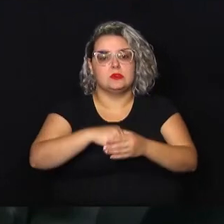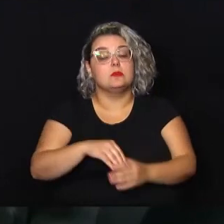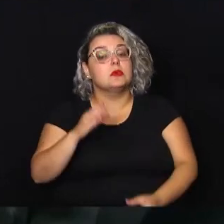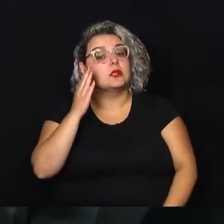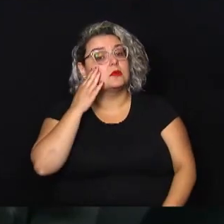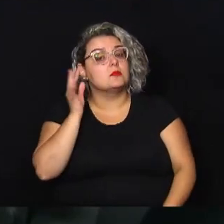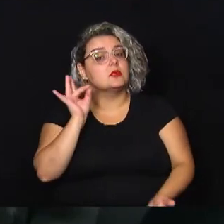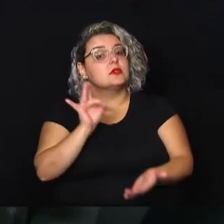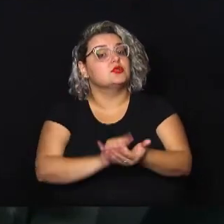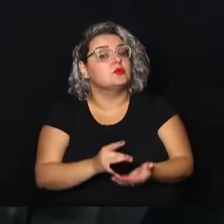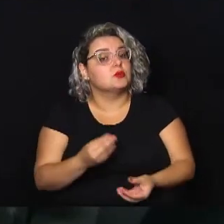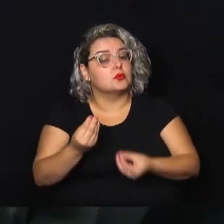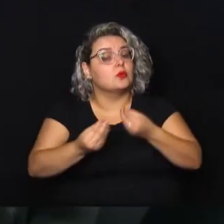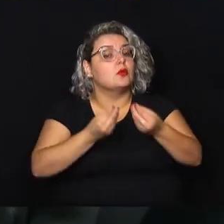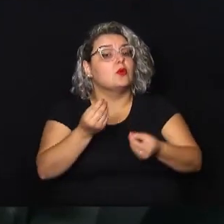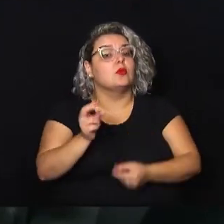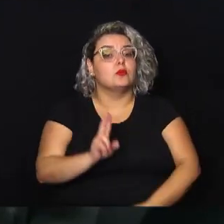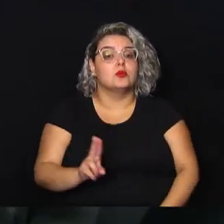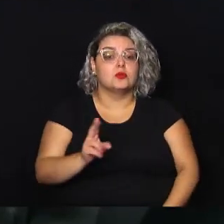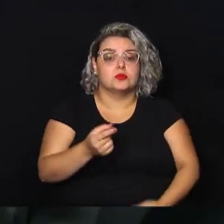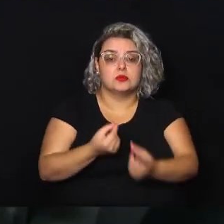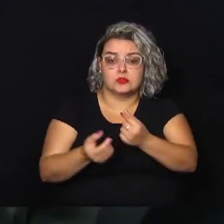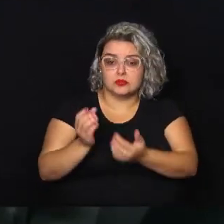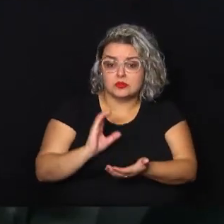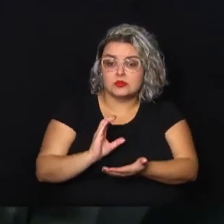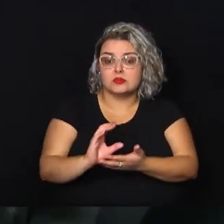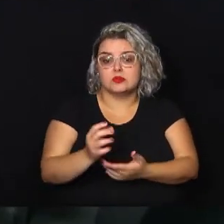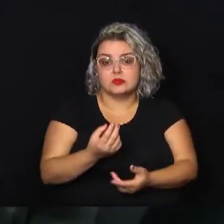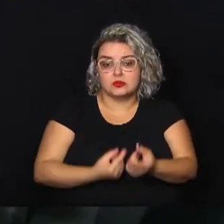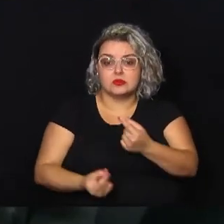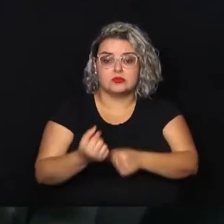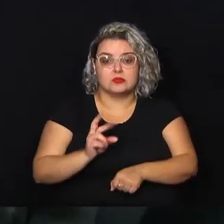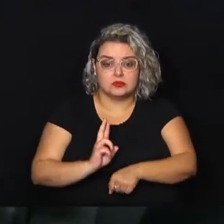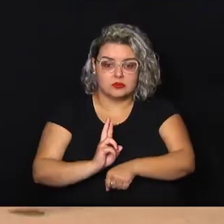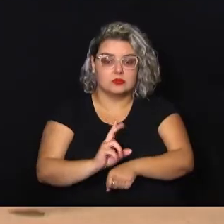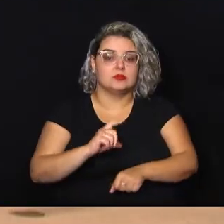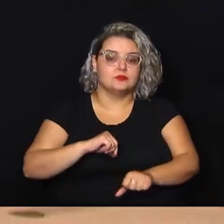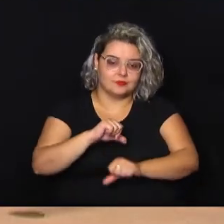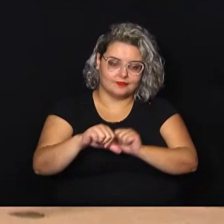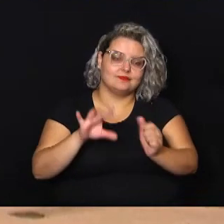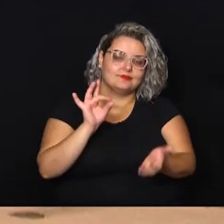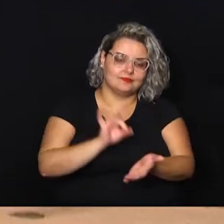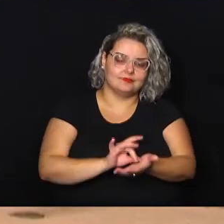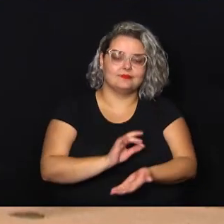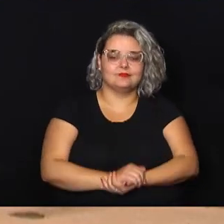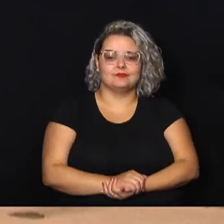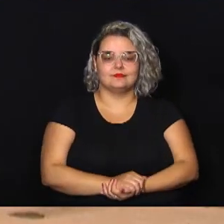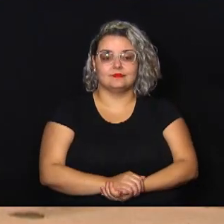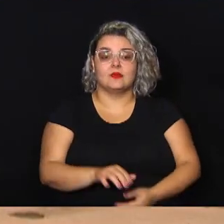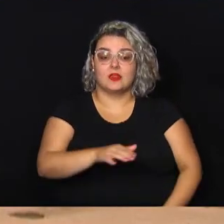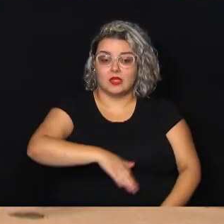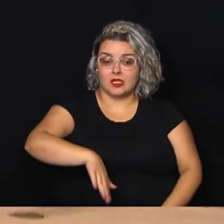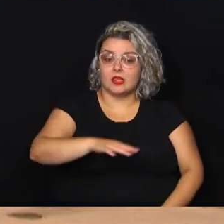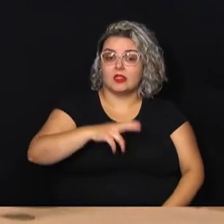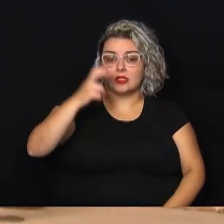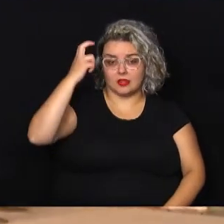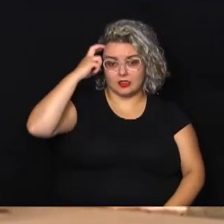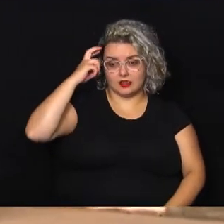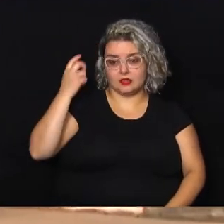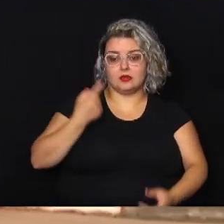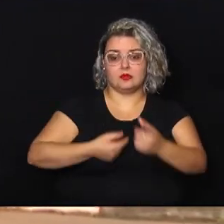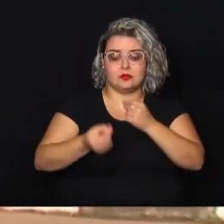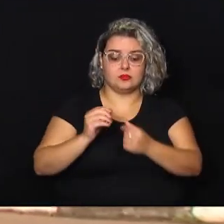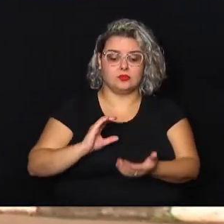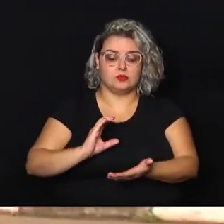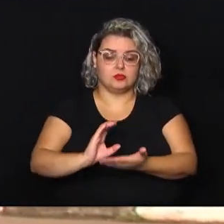de fato, como que a gente poderia aplicar esse recurso e ter uma mudança, de fato. Na área cultural, ela investiu no apoio